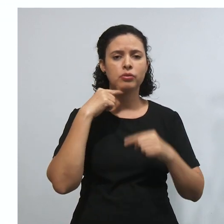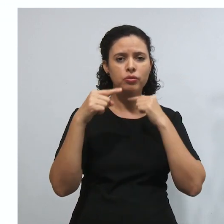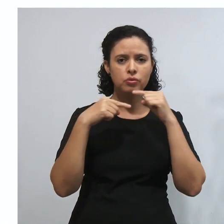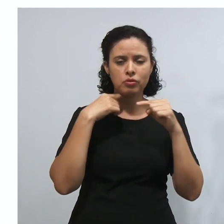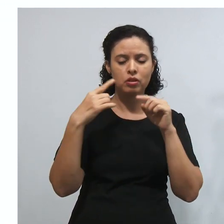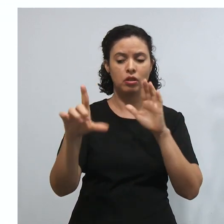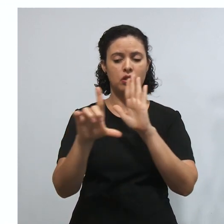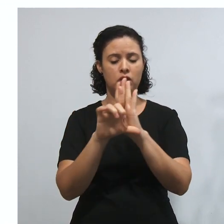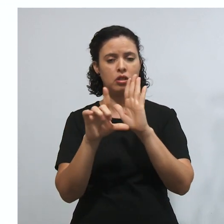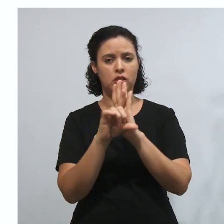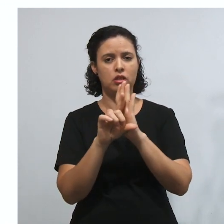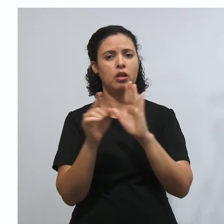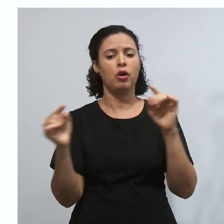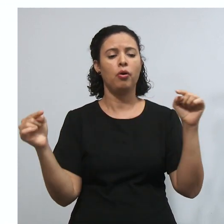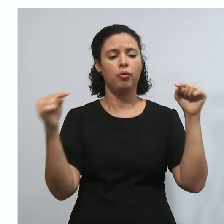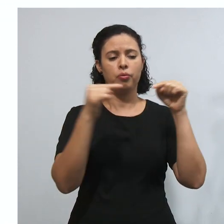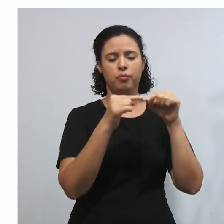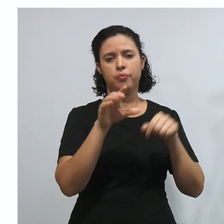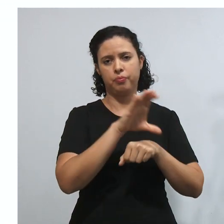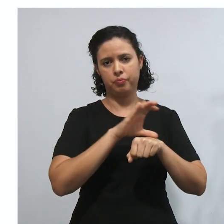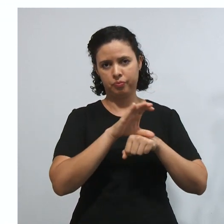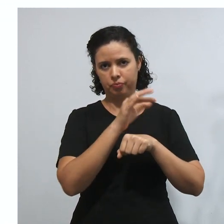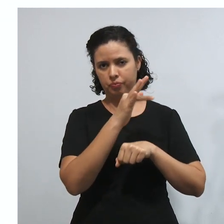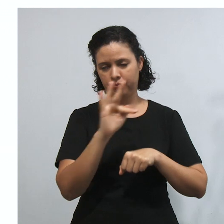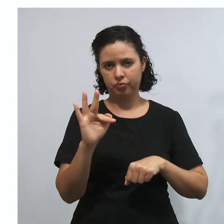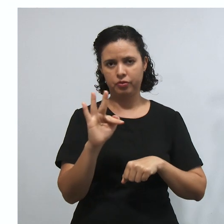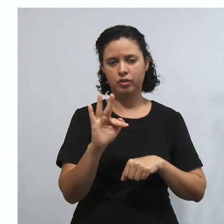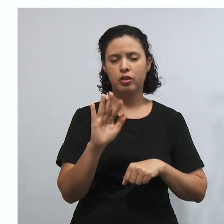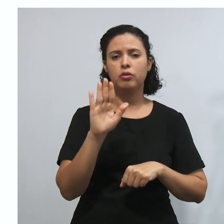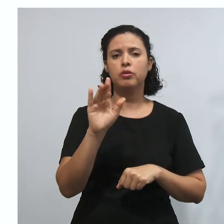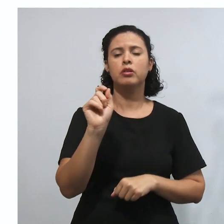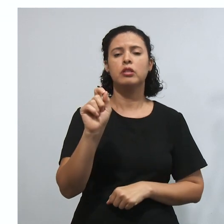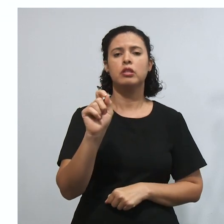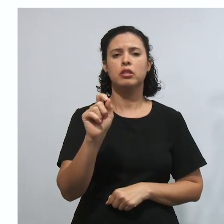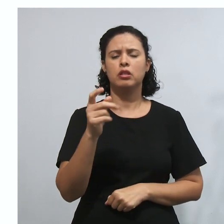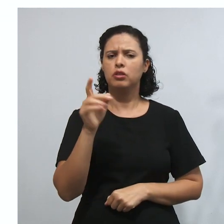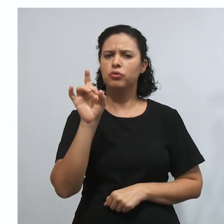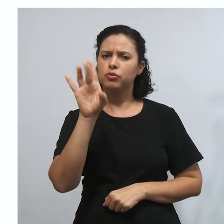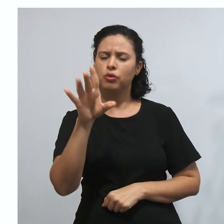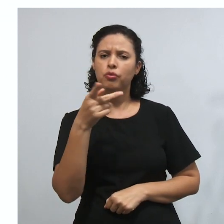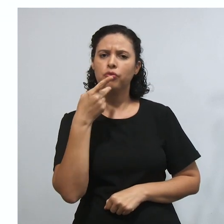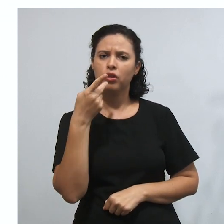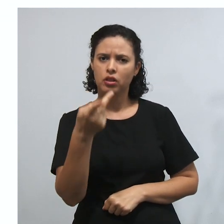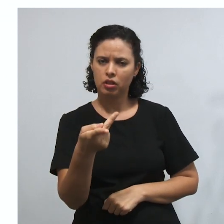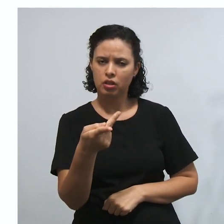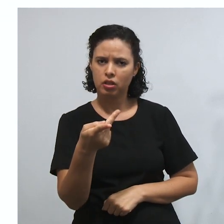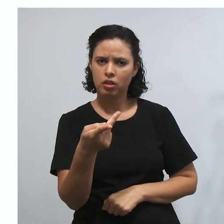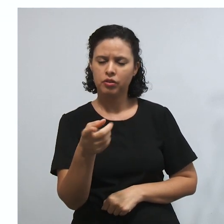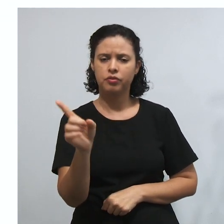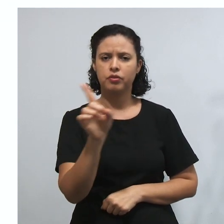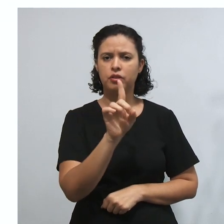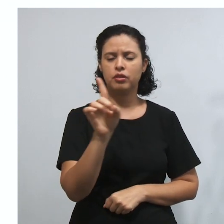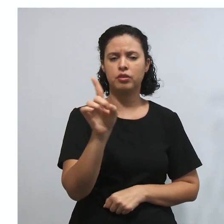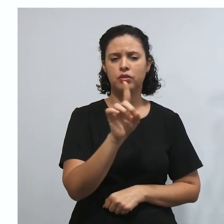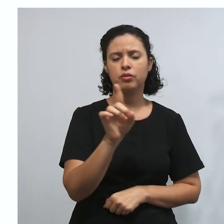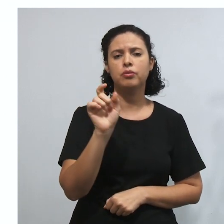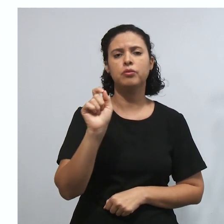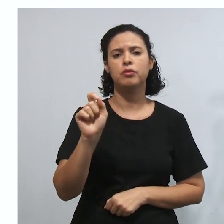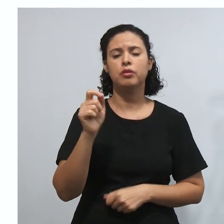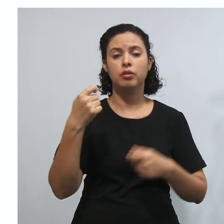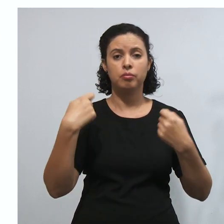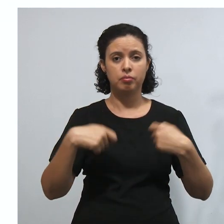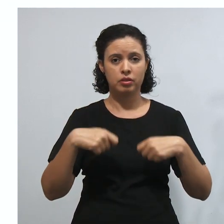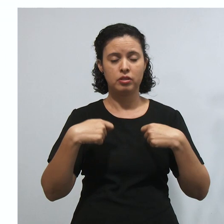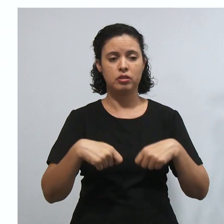constitucional, e aí, a questão é, não é dizer se ela é inconstitucional, e sim, fazer o